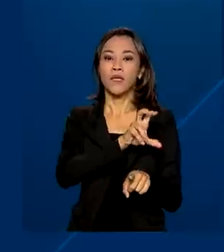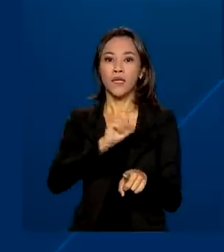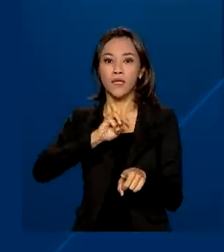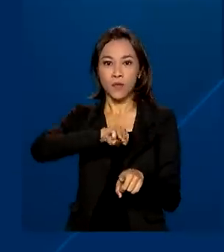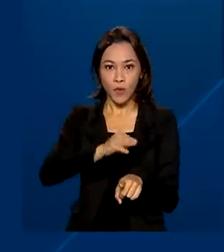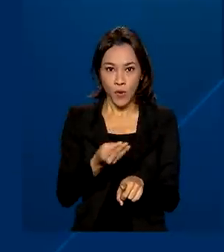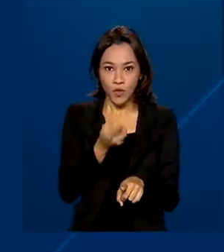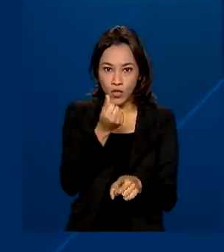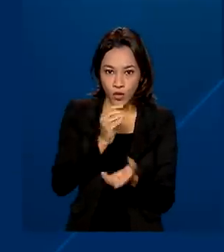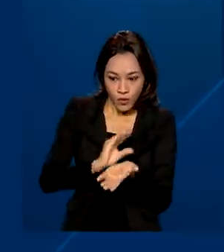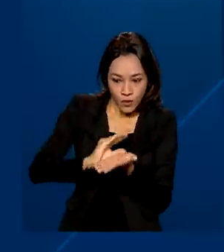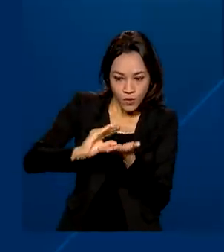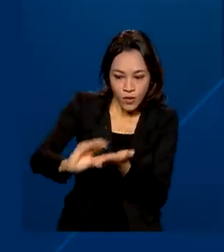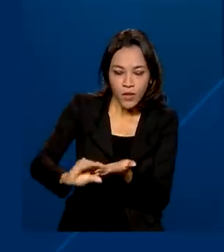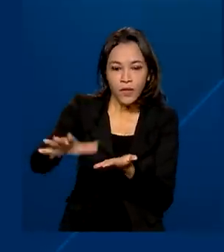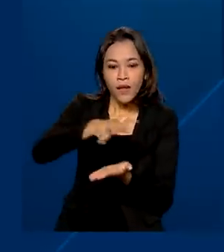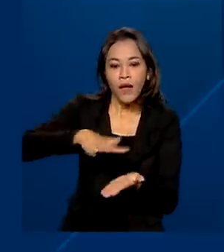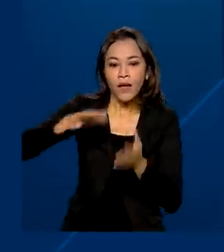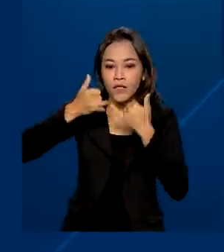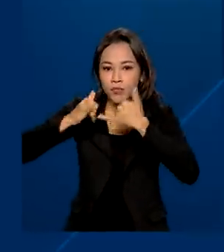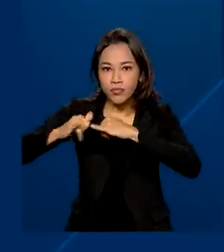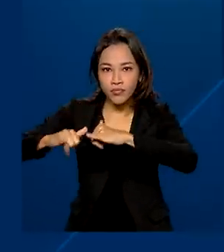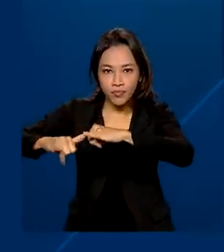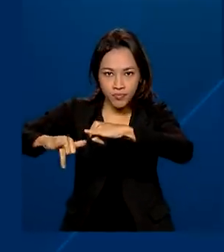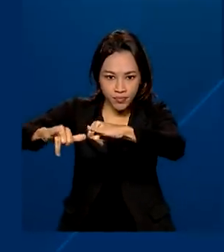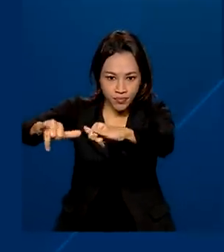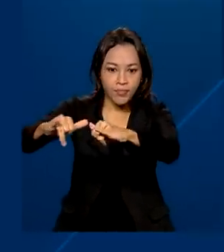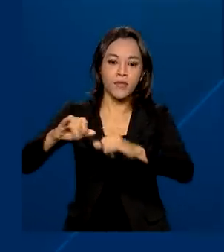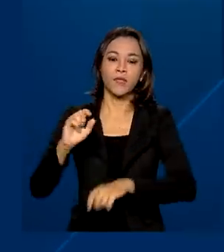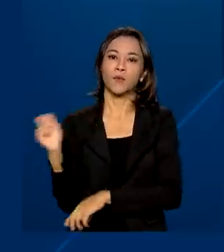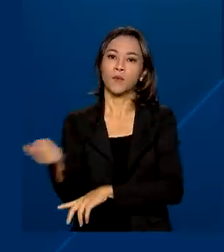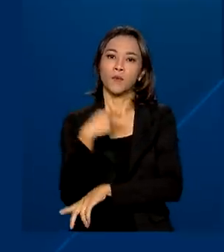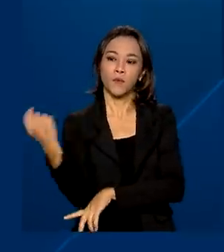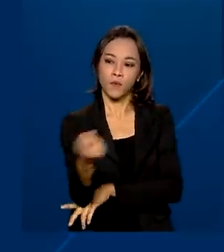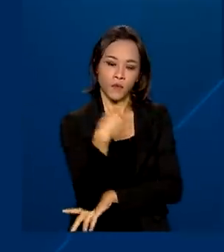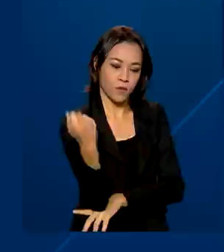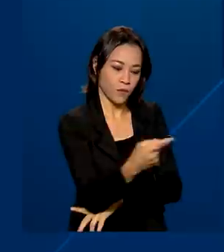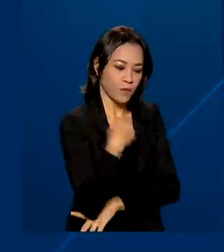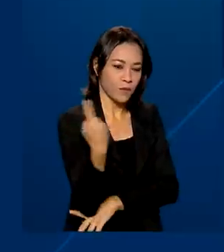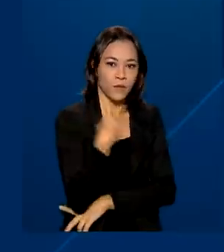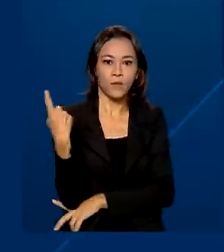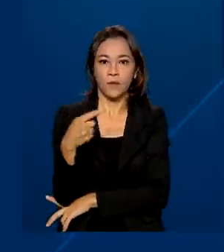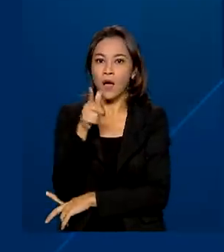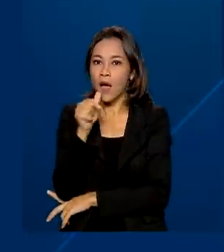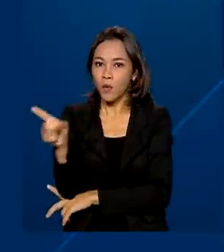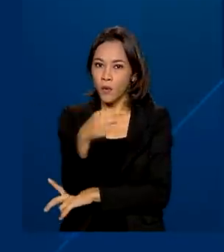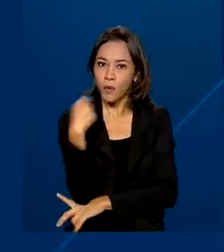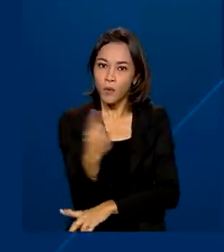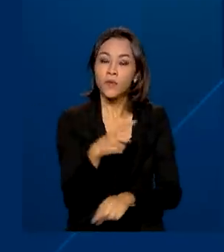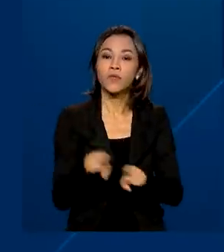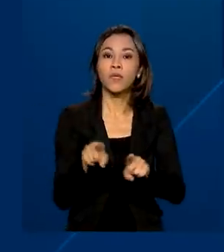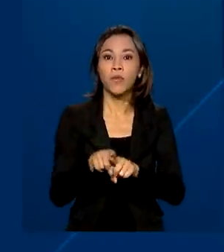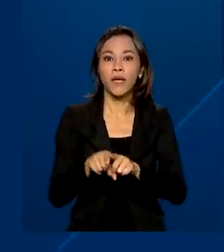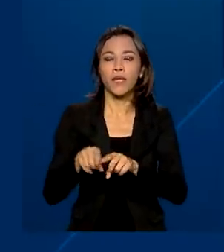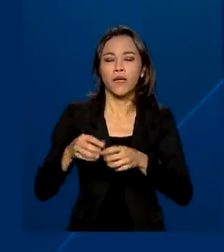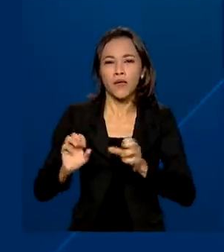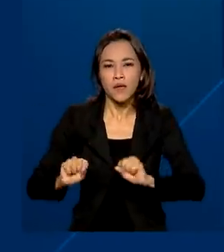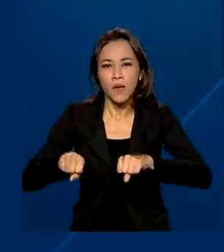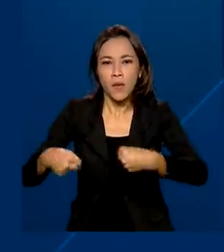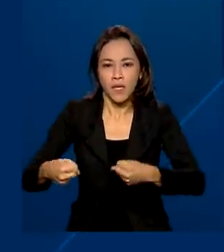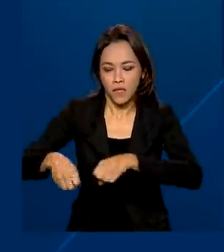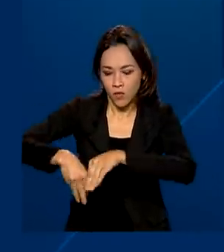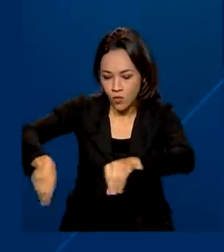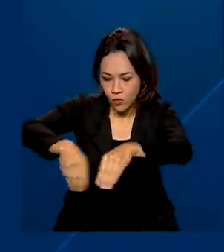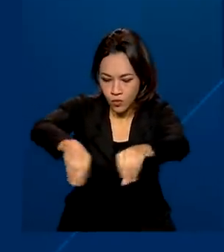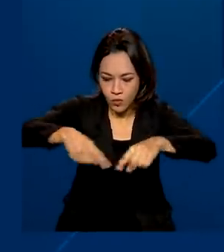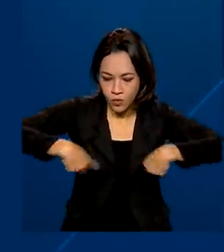o financiamento de projetos de energia renovável, irrigação, produção integrada, recuperação de pastagem, máquinas